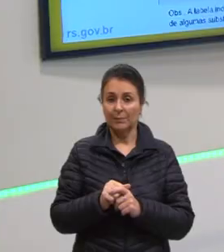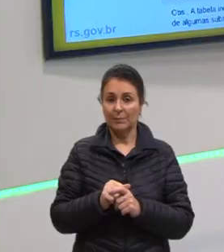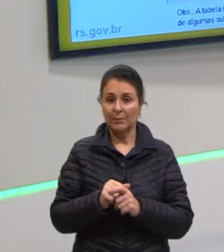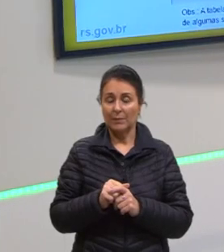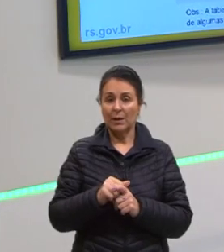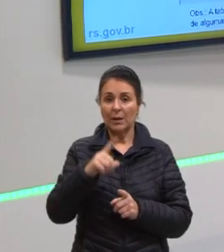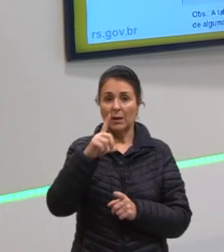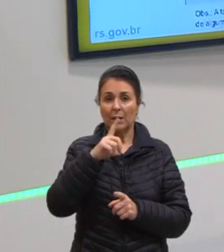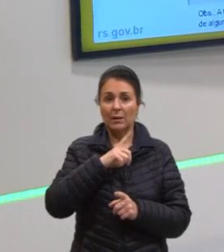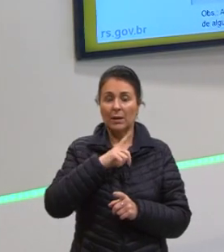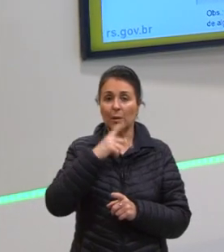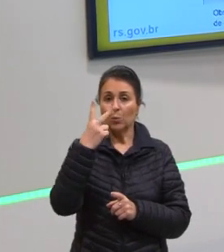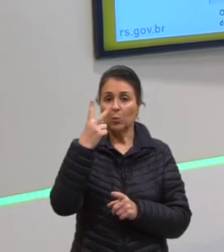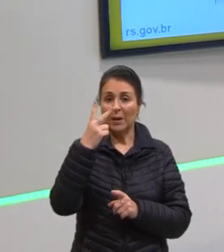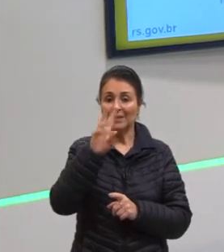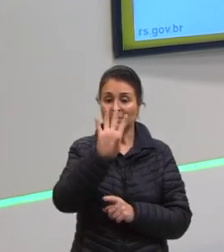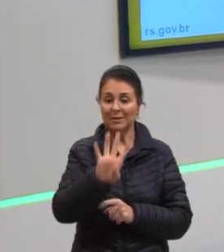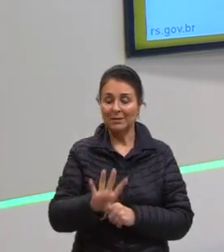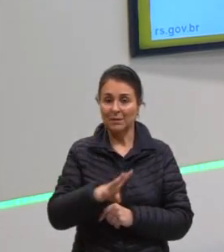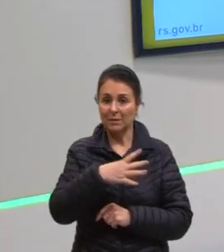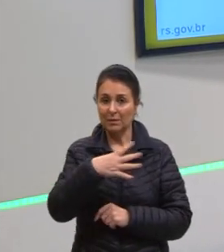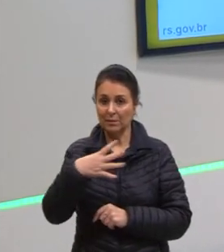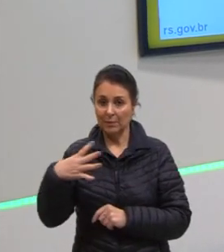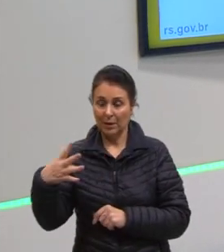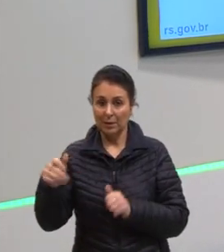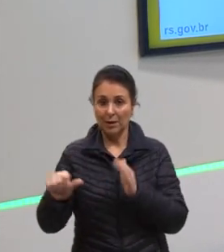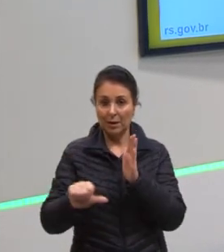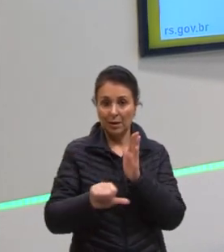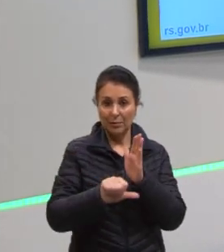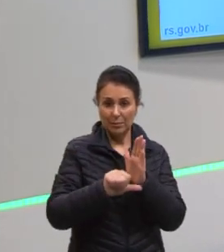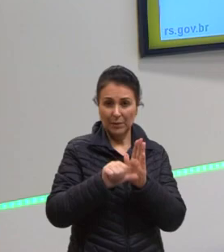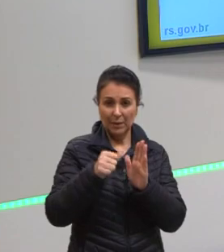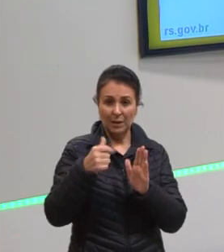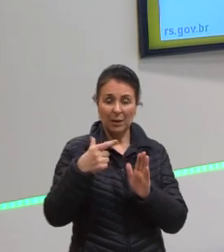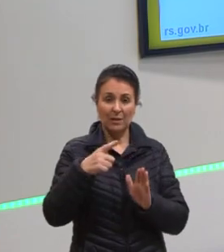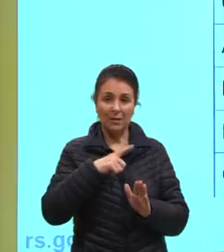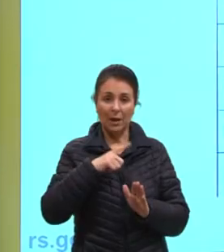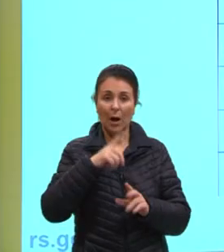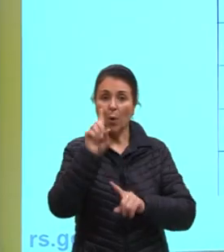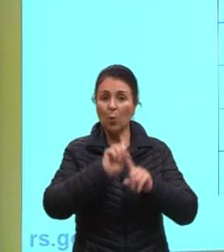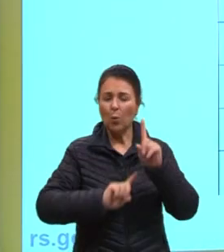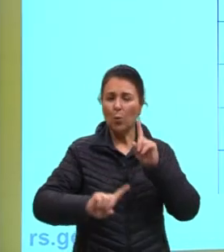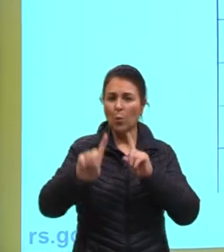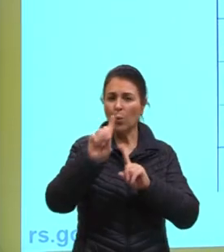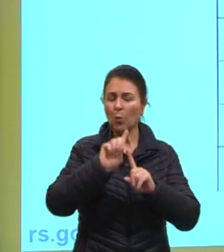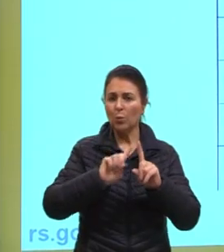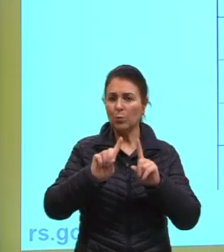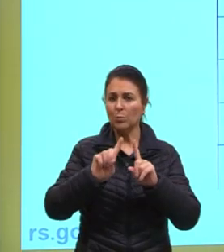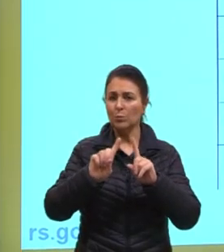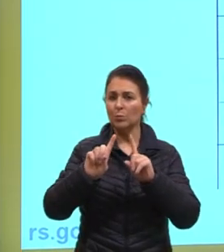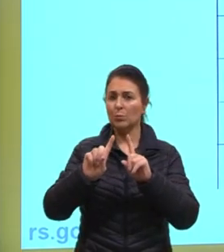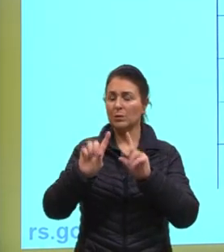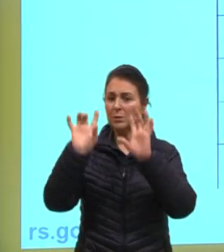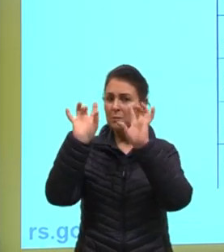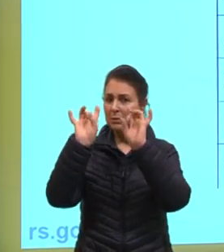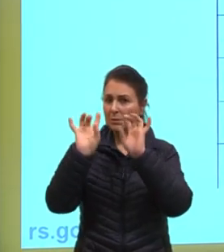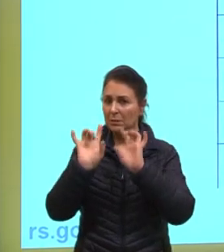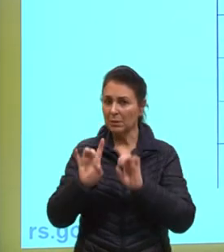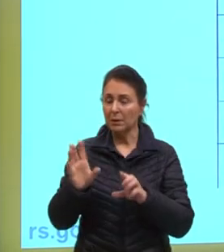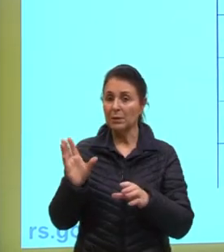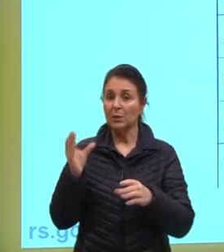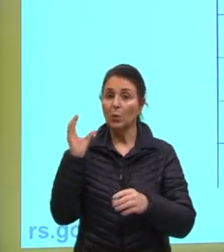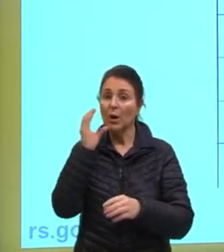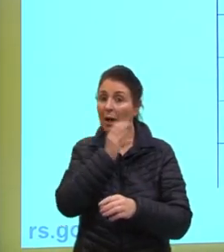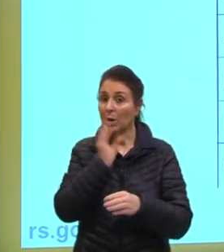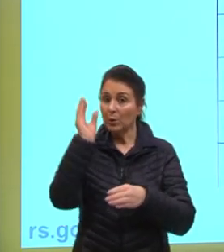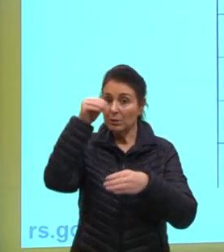Aqui a gente tem, então, algumas tabelas, né, uma tabela com alguns calores específicos. Específicos não, desculpa, calores latentes, né?